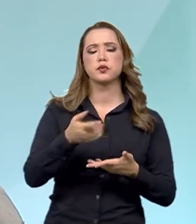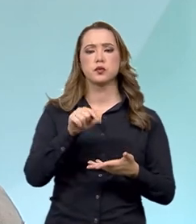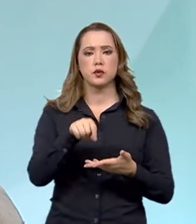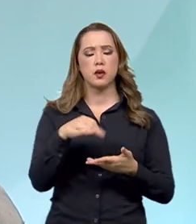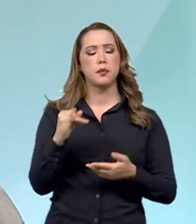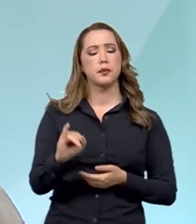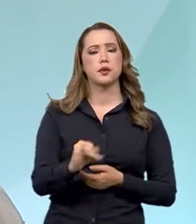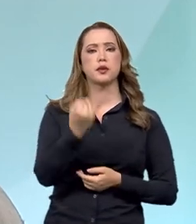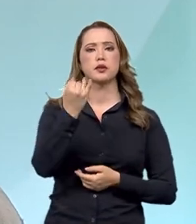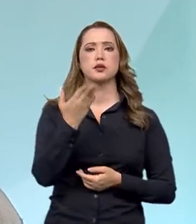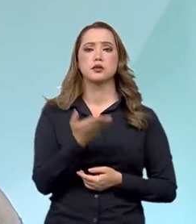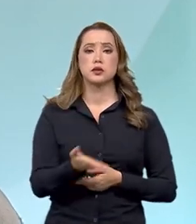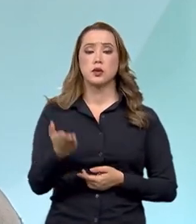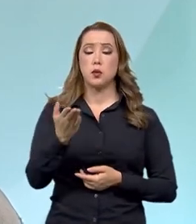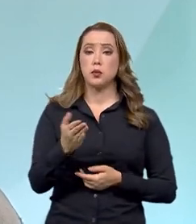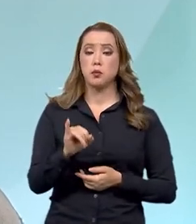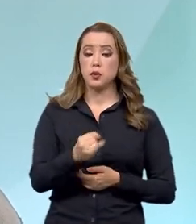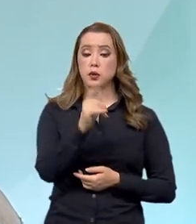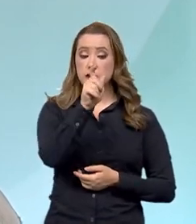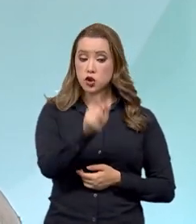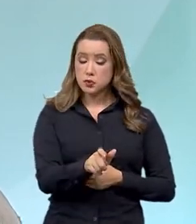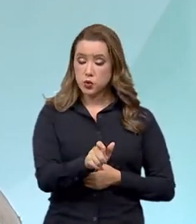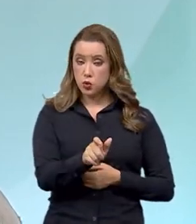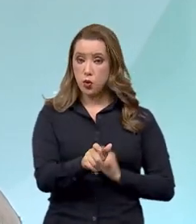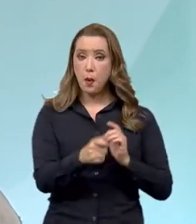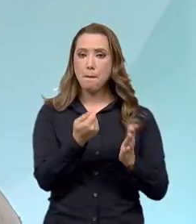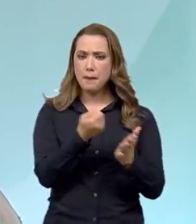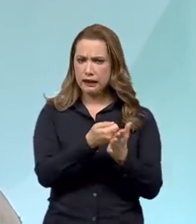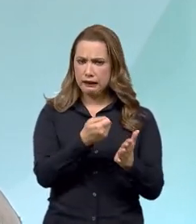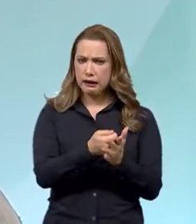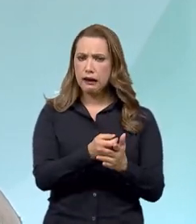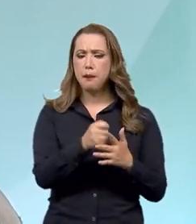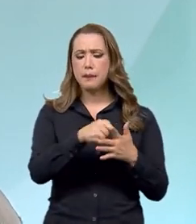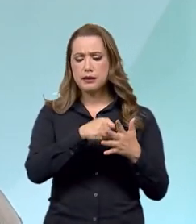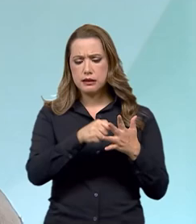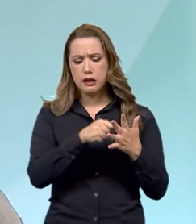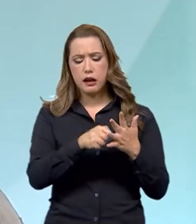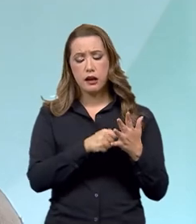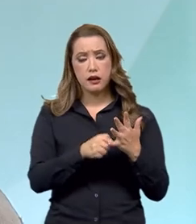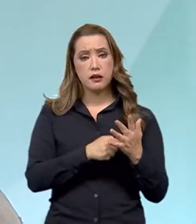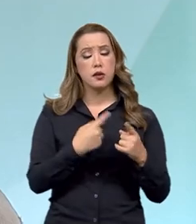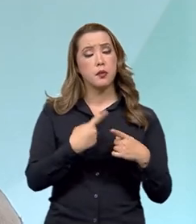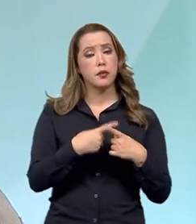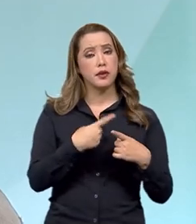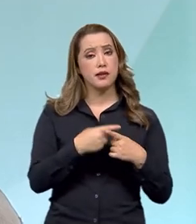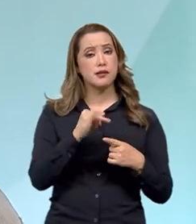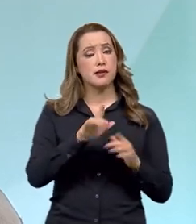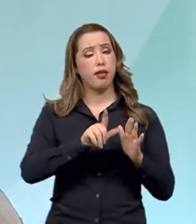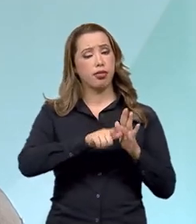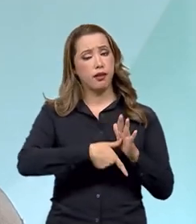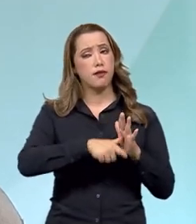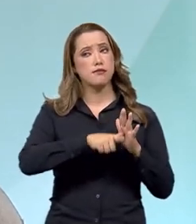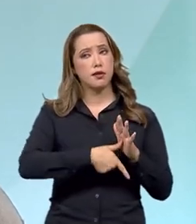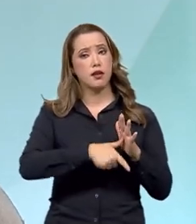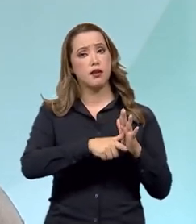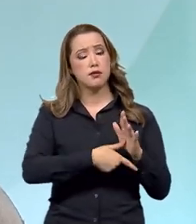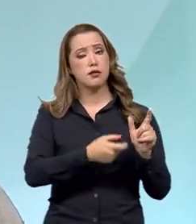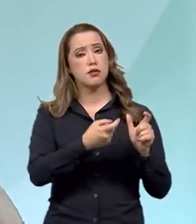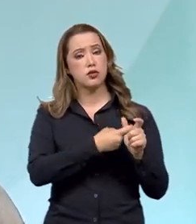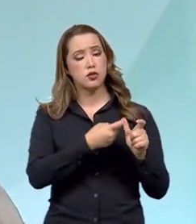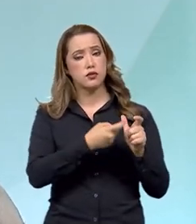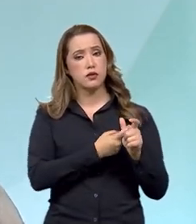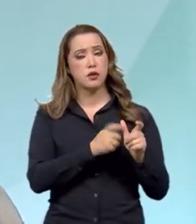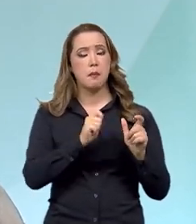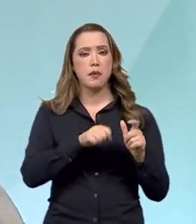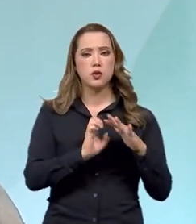oportuno, você dar uma oportunidade ao contribuinte que ele regularize a sua situação. Até porque se ele não regularizar a situação, ele pode ter